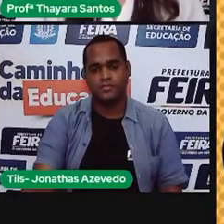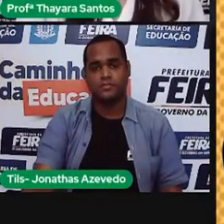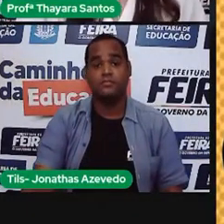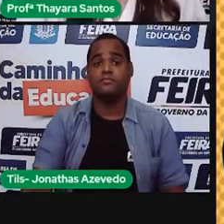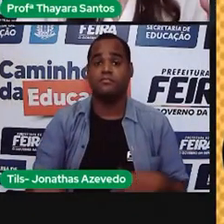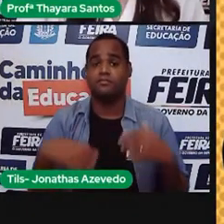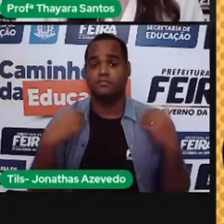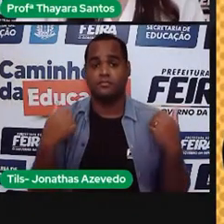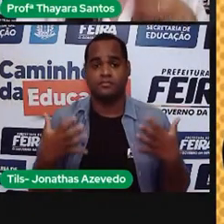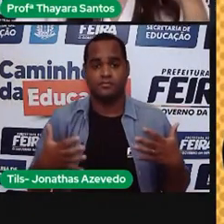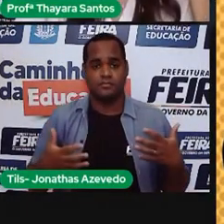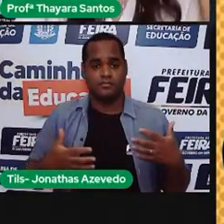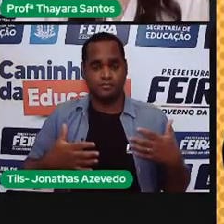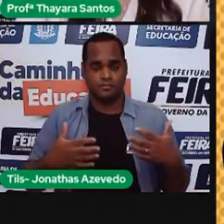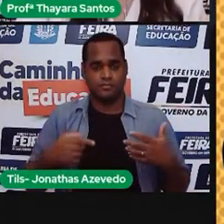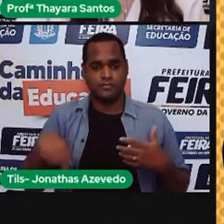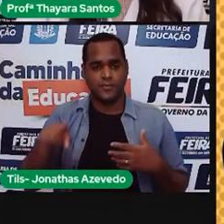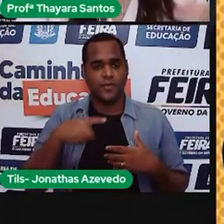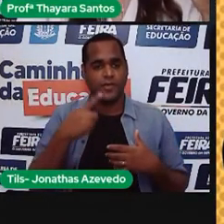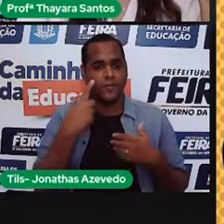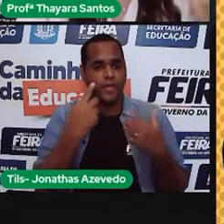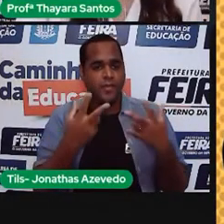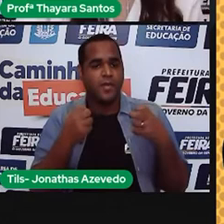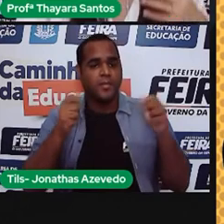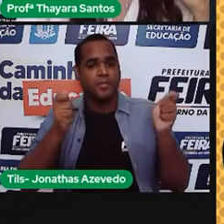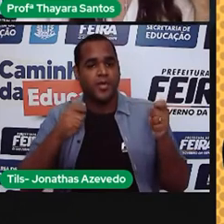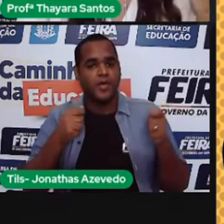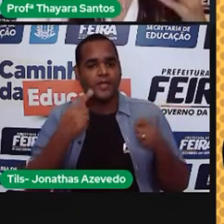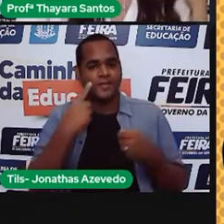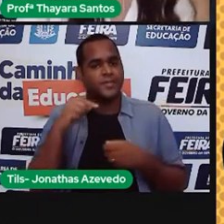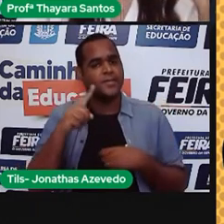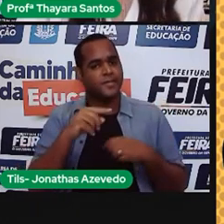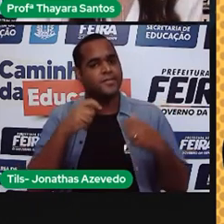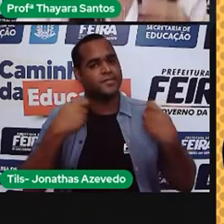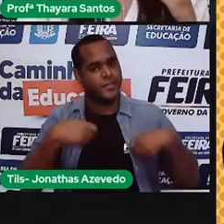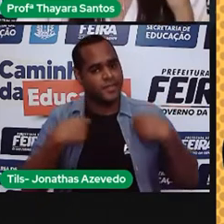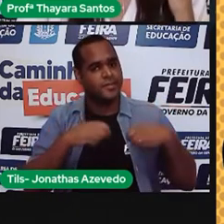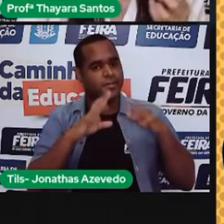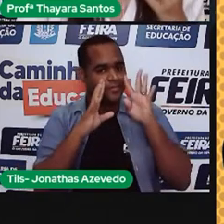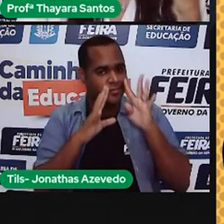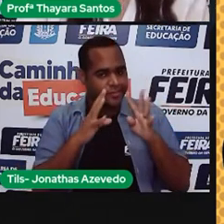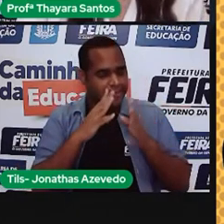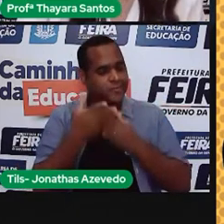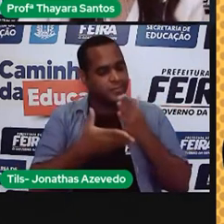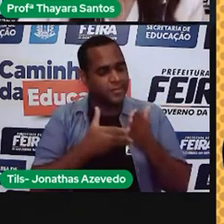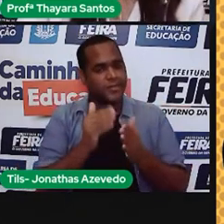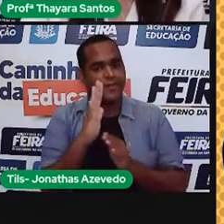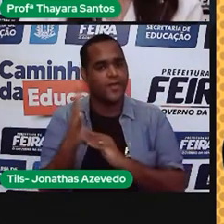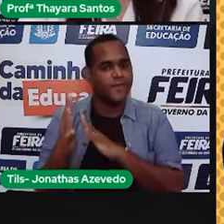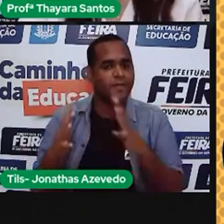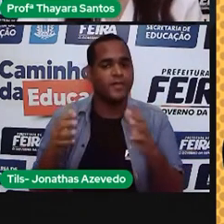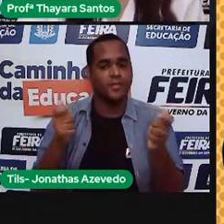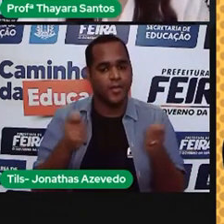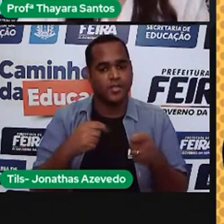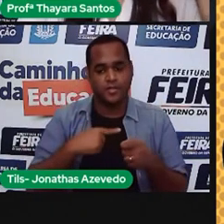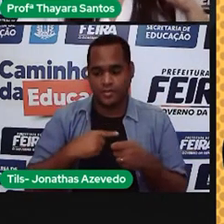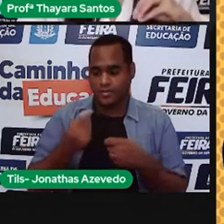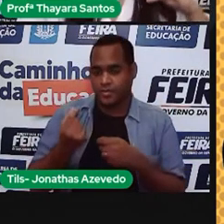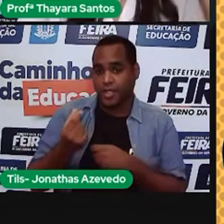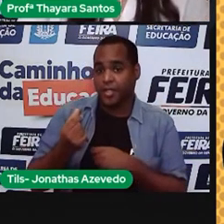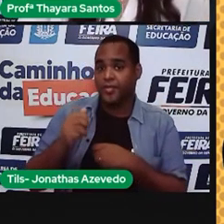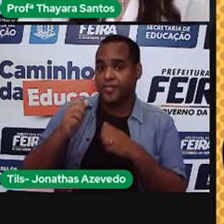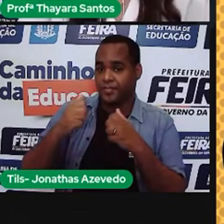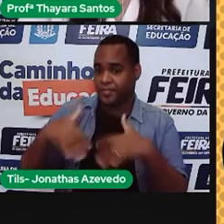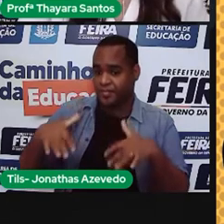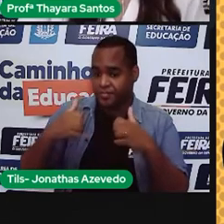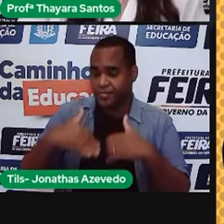E agora vocês podem ver aí, está vendo que cuidar do meio ambiente acaba impactando também no nosso bolso. Então, quando a gente